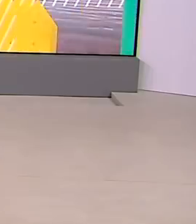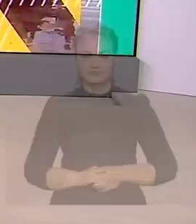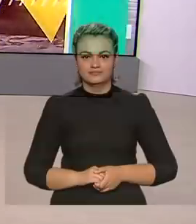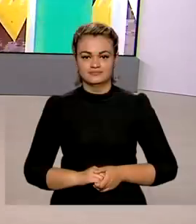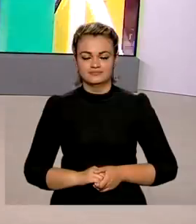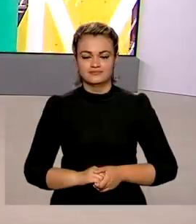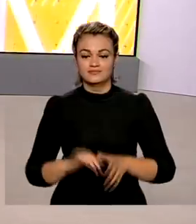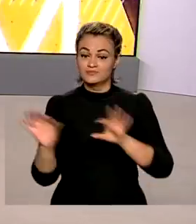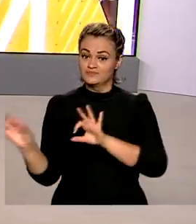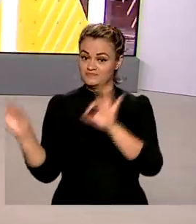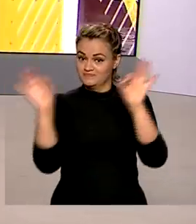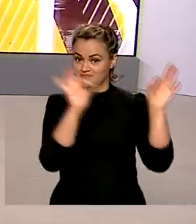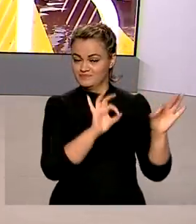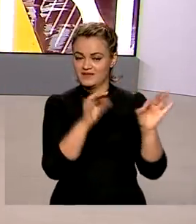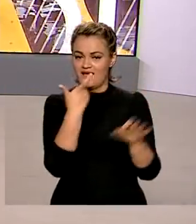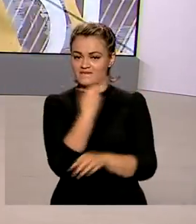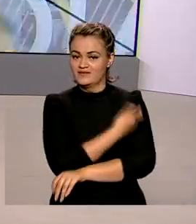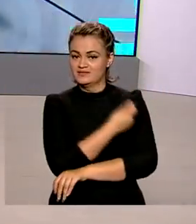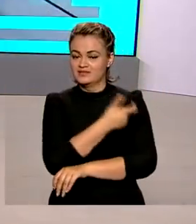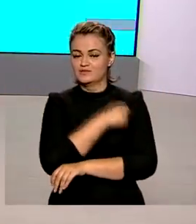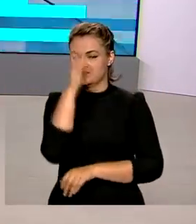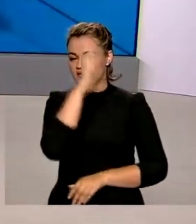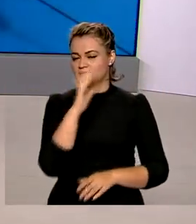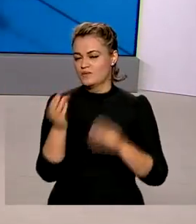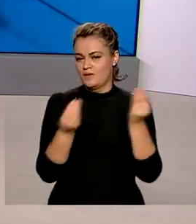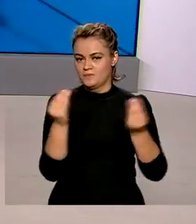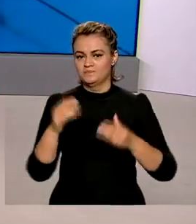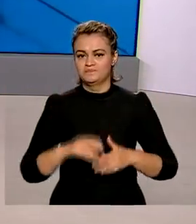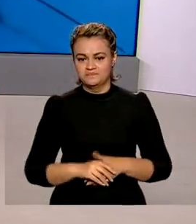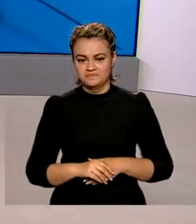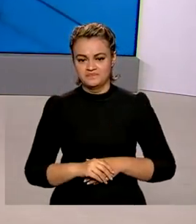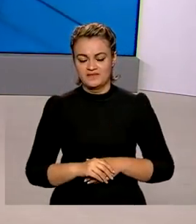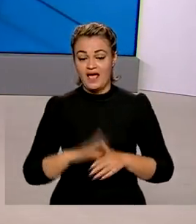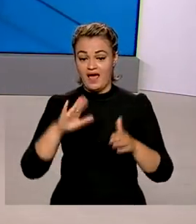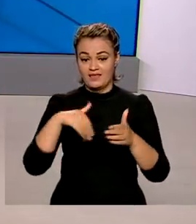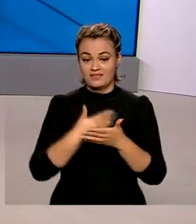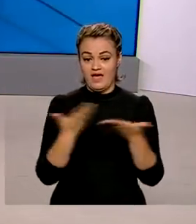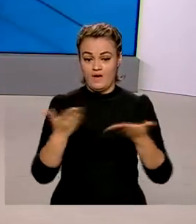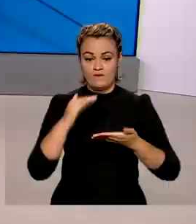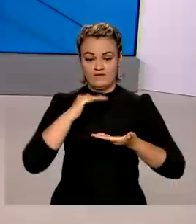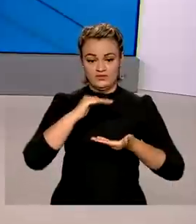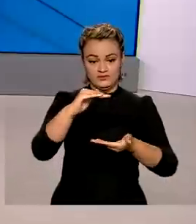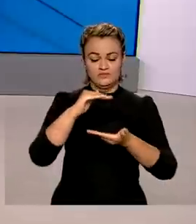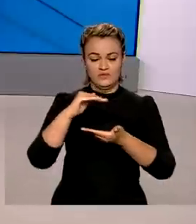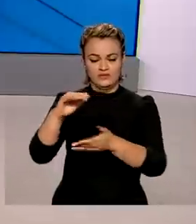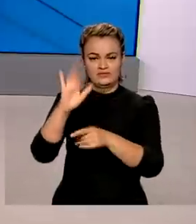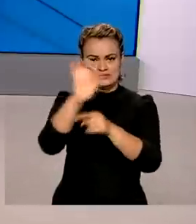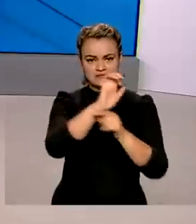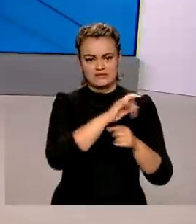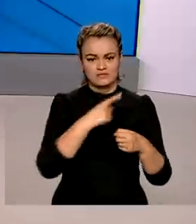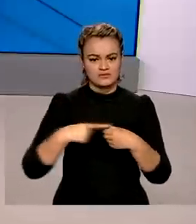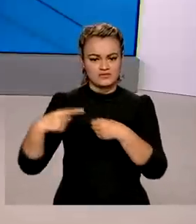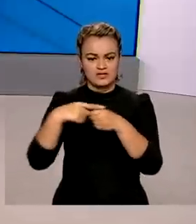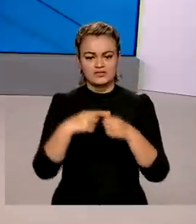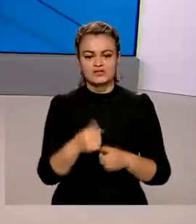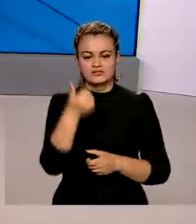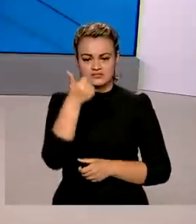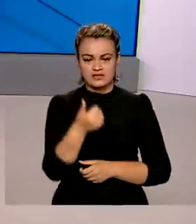Vamos ver agora aqui no telão como está a vacinação pelo Brasil? Olha, até agora foram distribuídas a estados e municípios